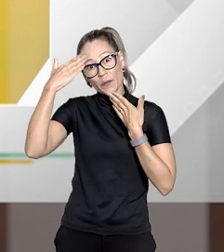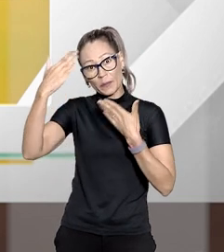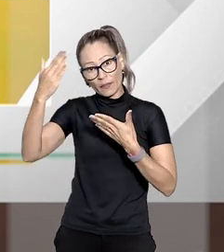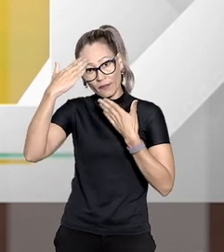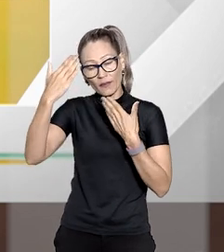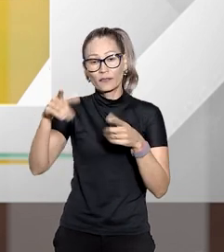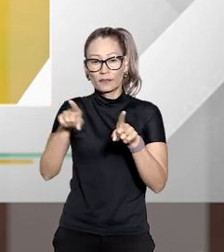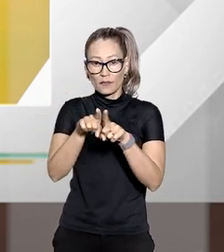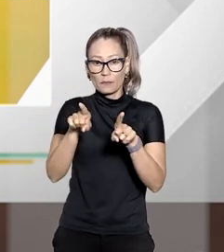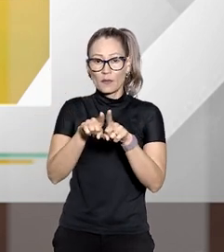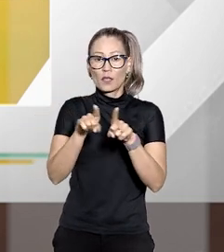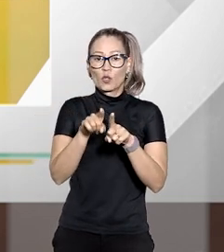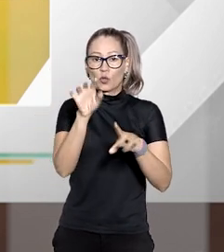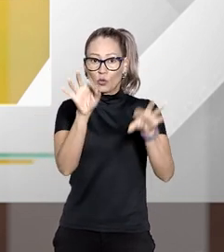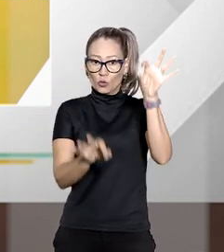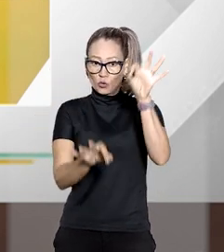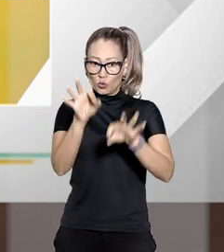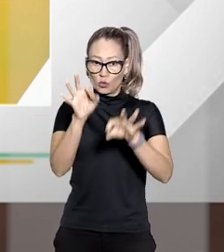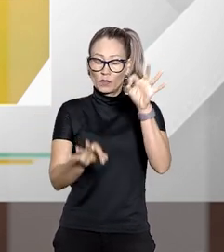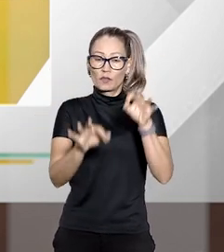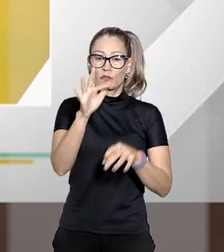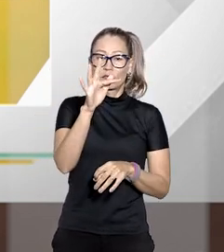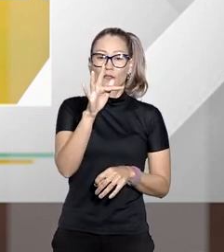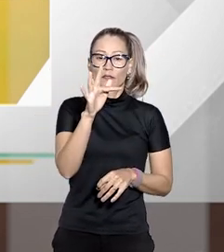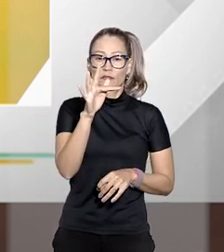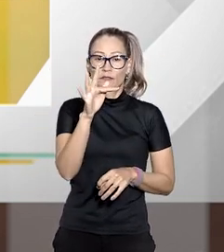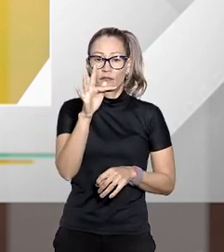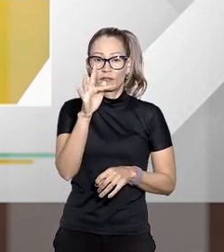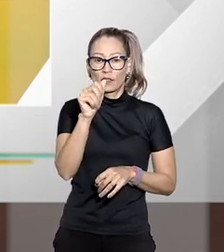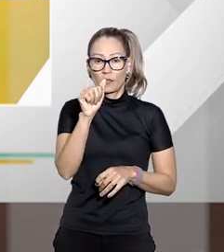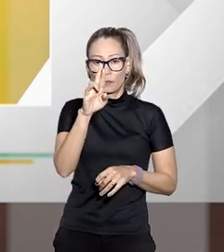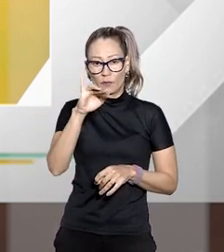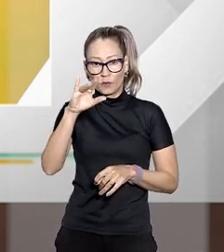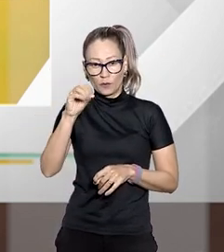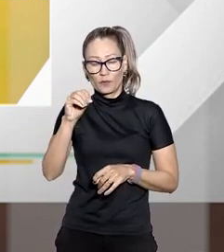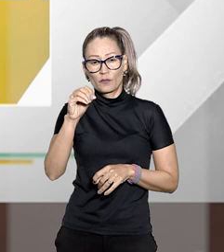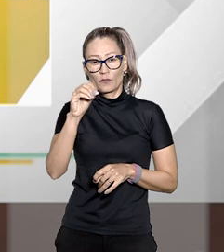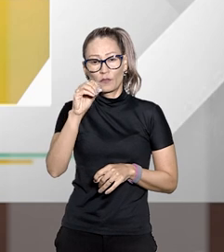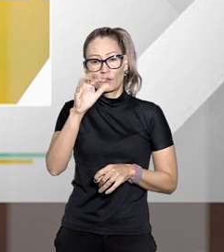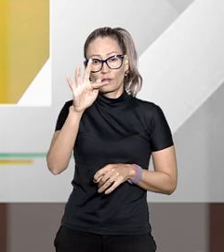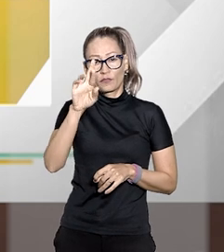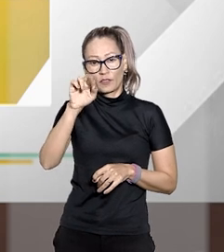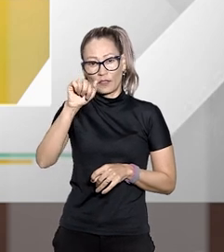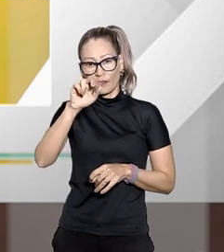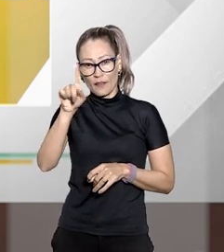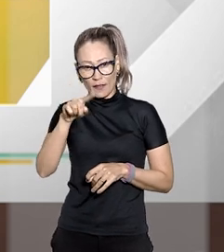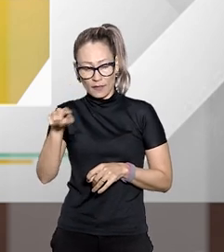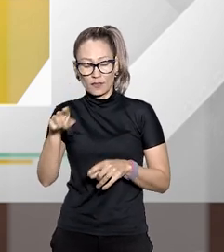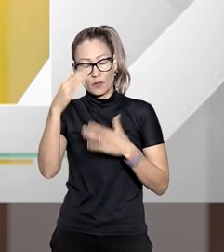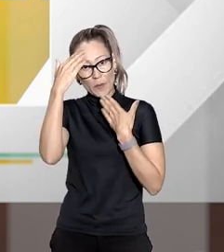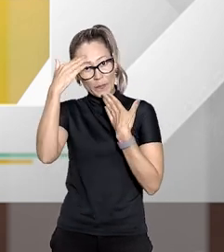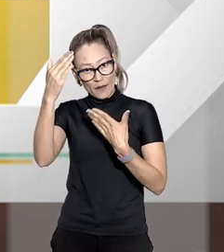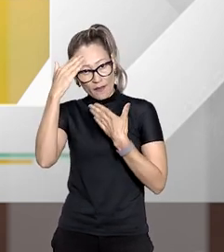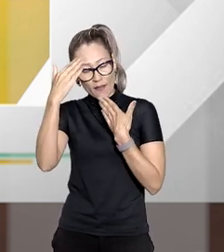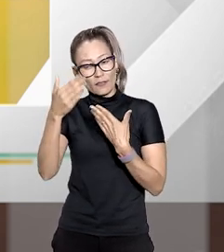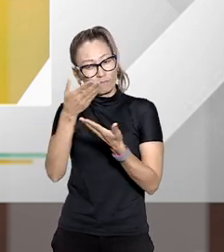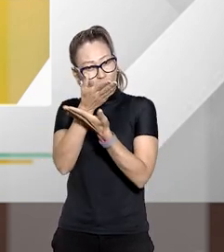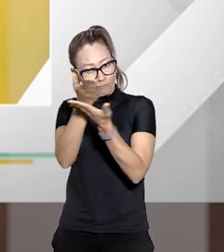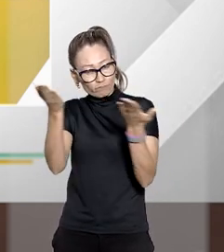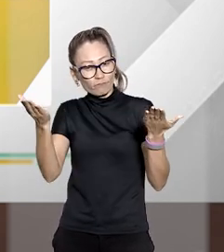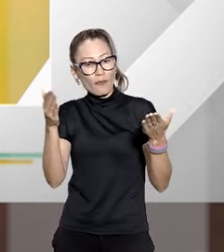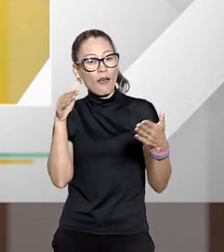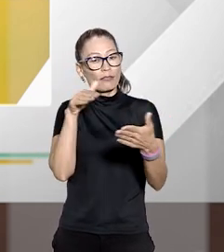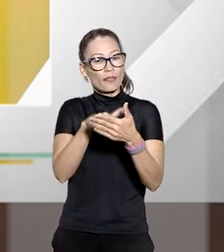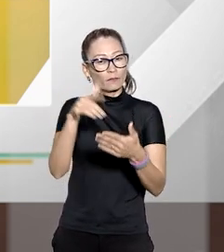agradecemos também a participação do juiz de direito João Luiz Ferraz doutor João muitíssimo obrigada eu que agradeço obrigado a